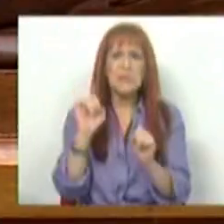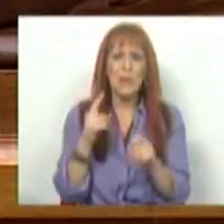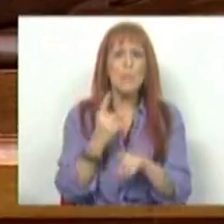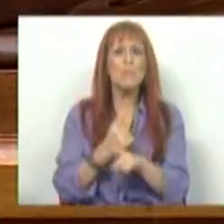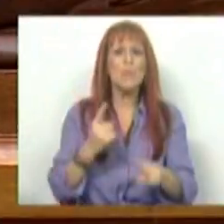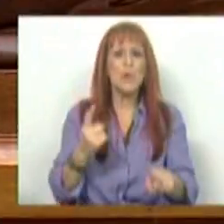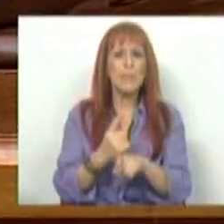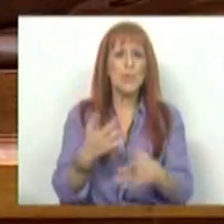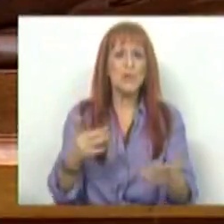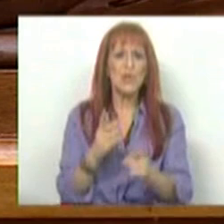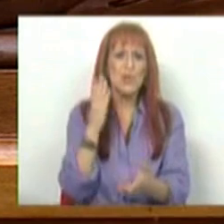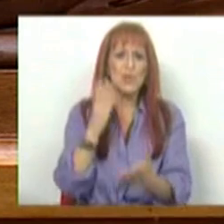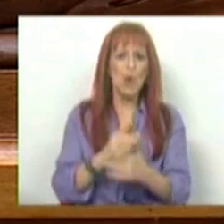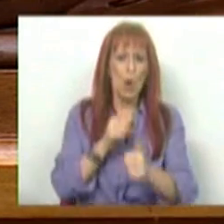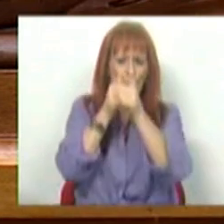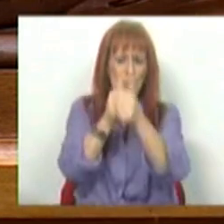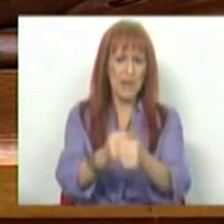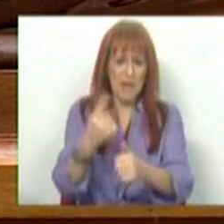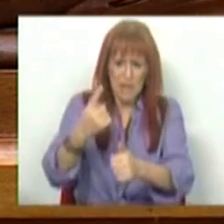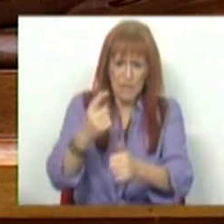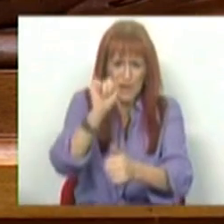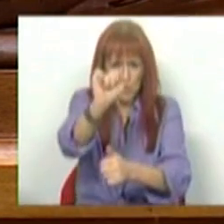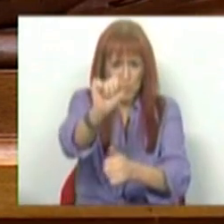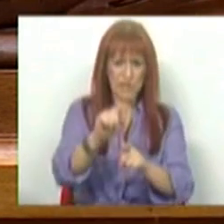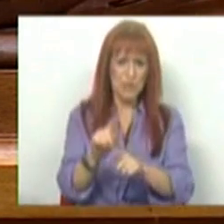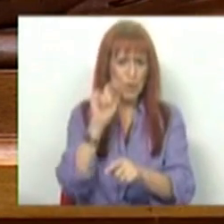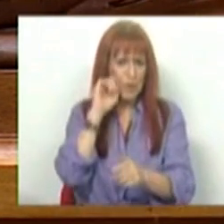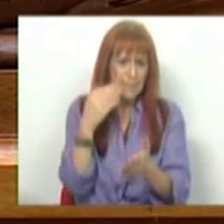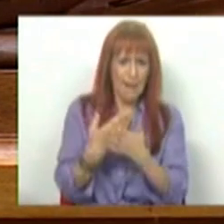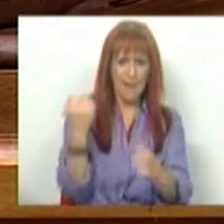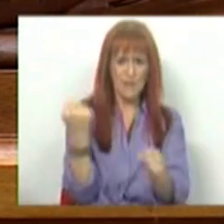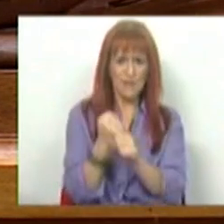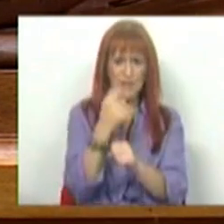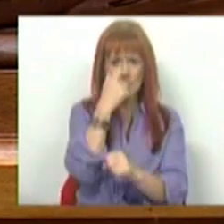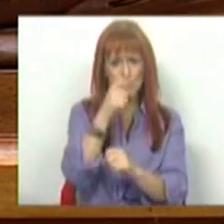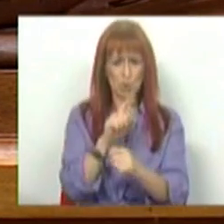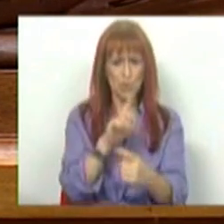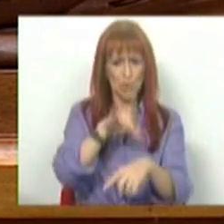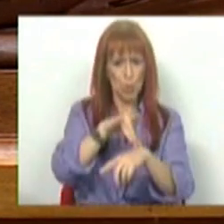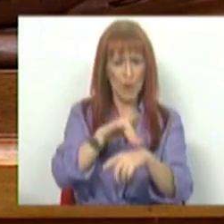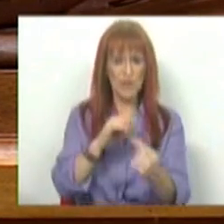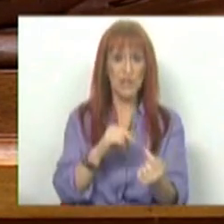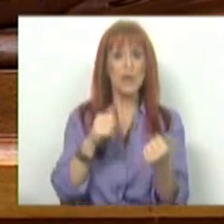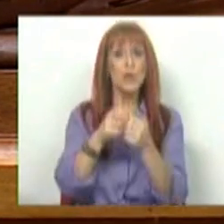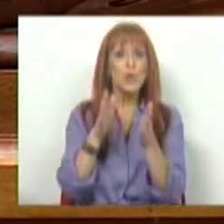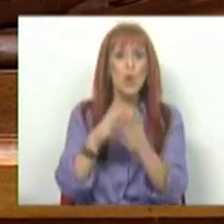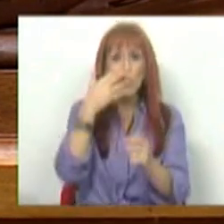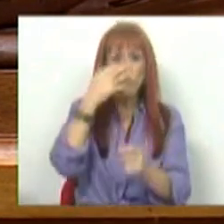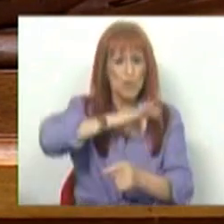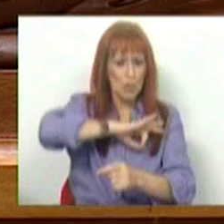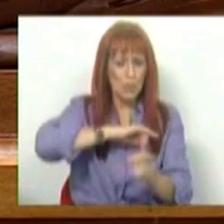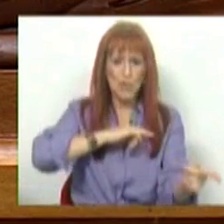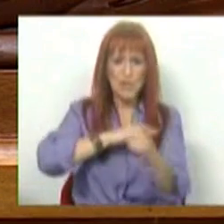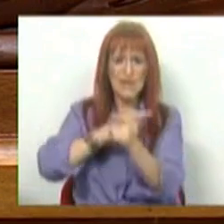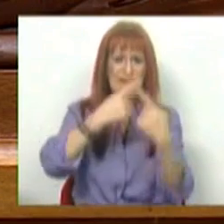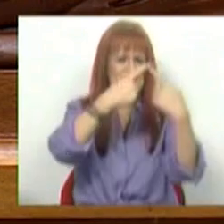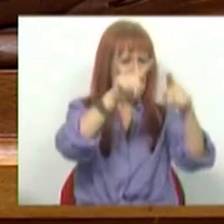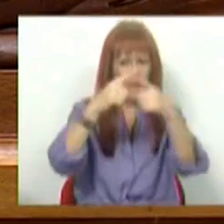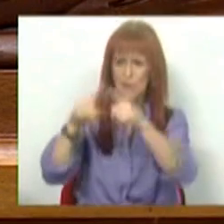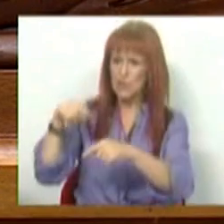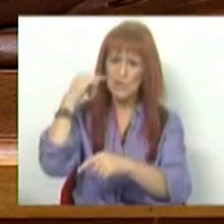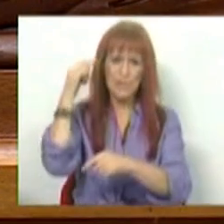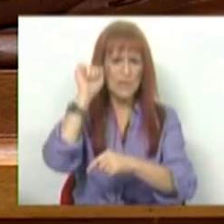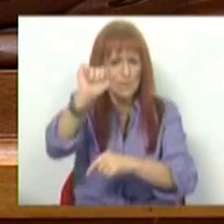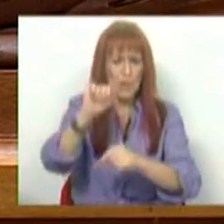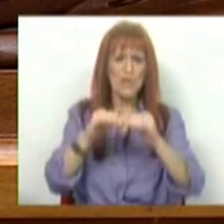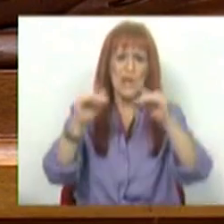realizaram apenas cumprindo o seu dever de assegurar os serviços aos doentes. A todos estes profissionais diferenciados nas